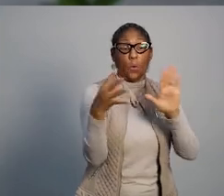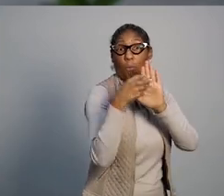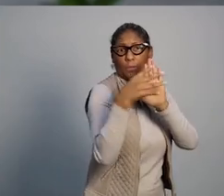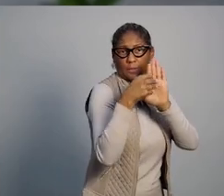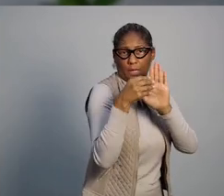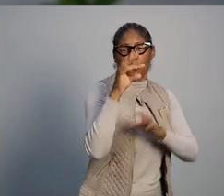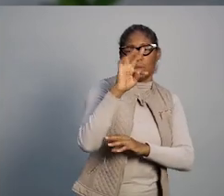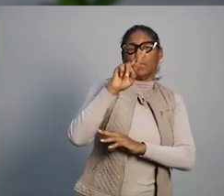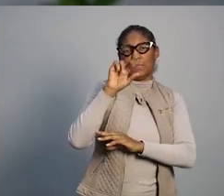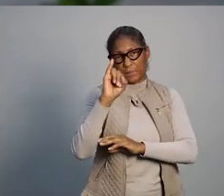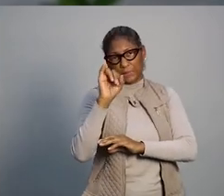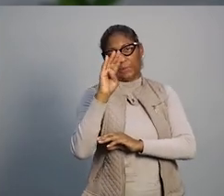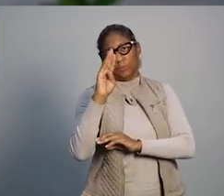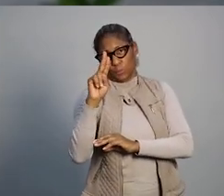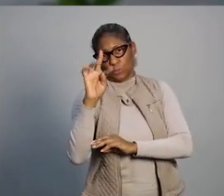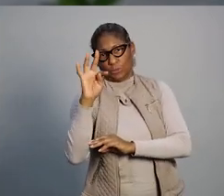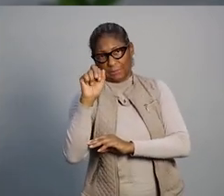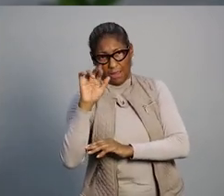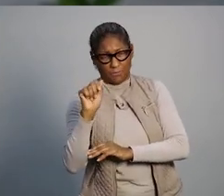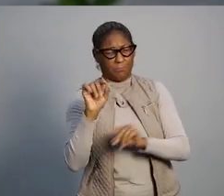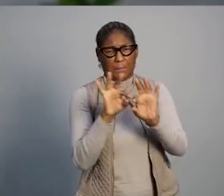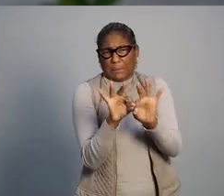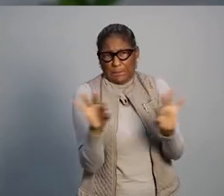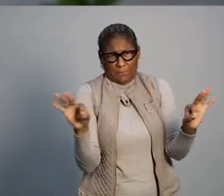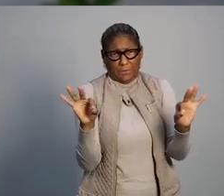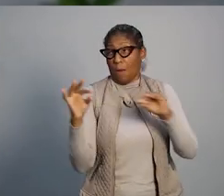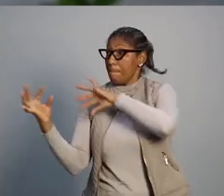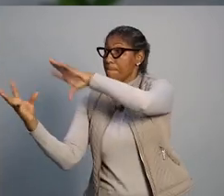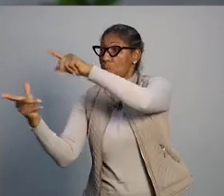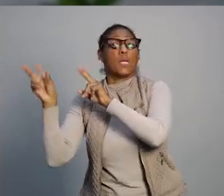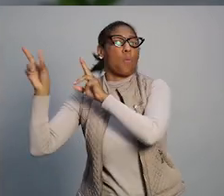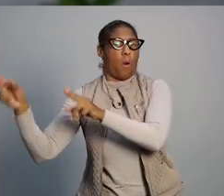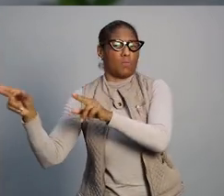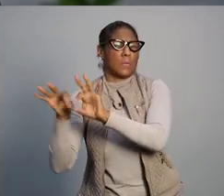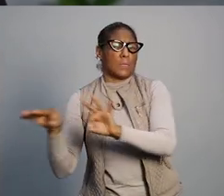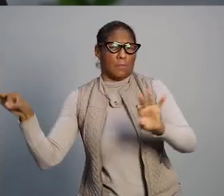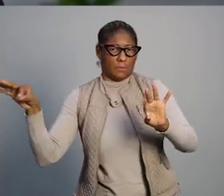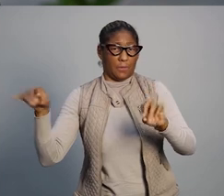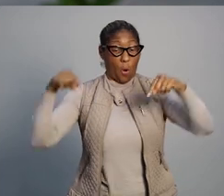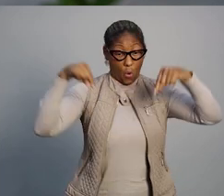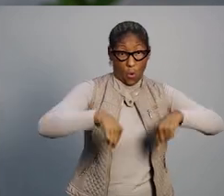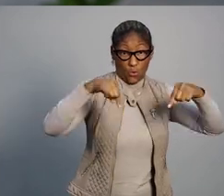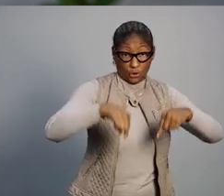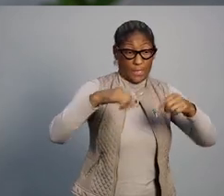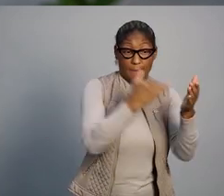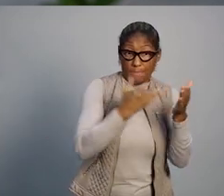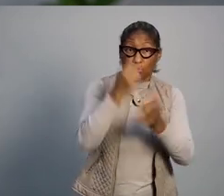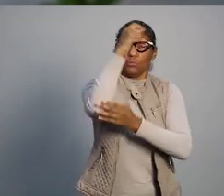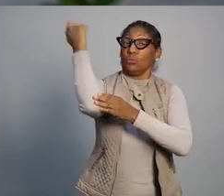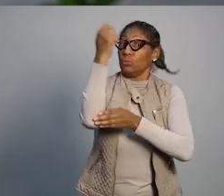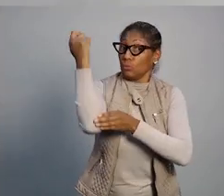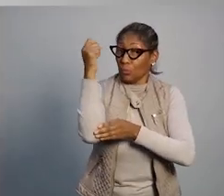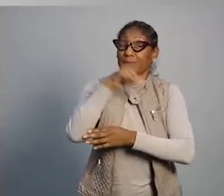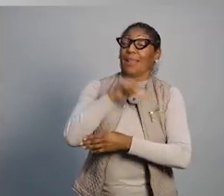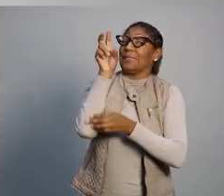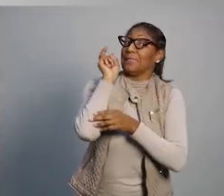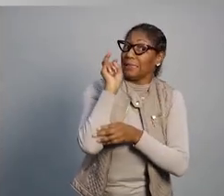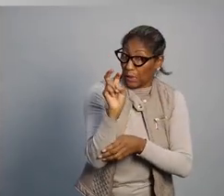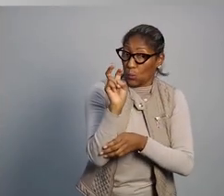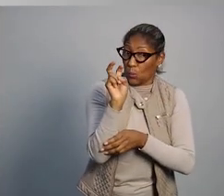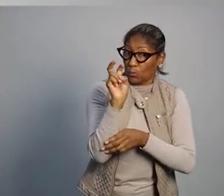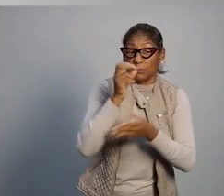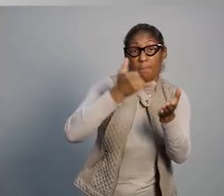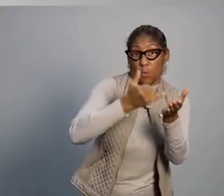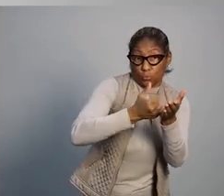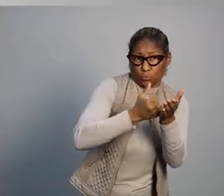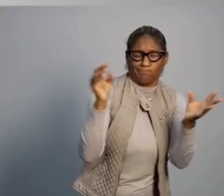Vamos simplificar o modelo tributário aproximando o nosso sistema aos mais modernos do mundo. O modelo